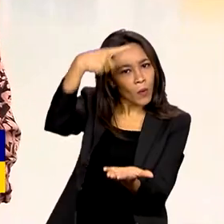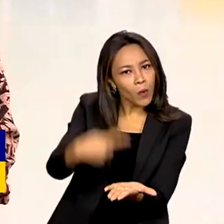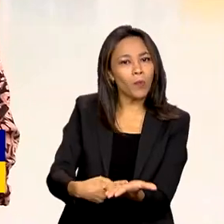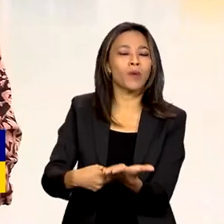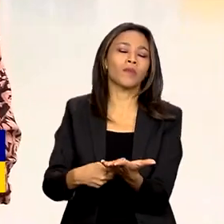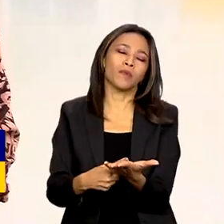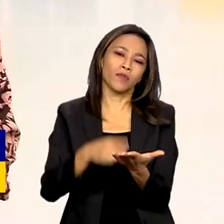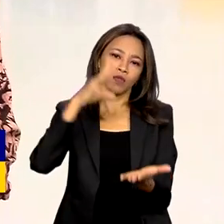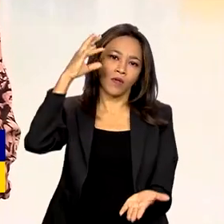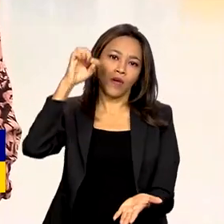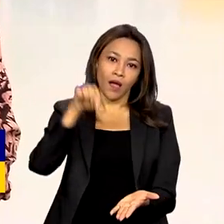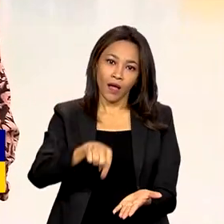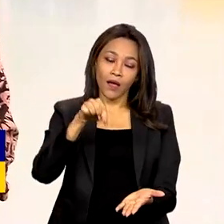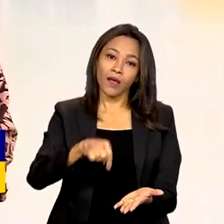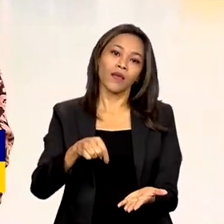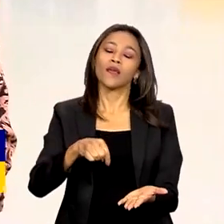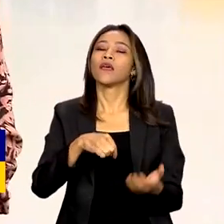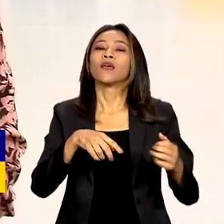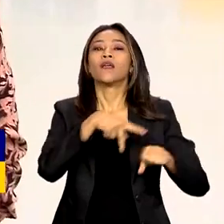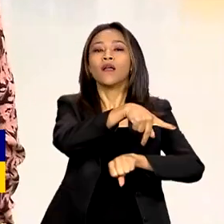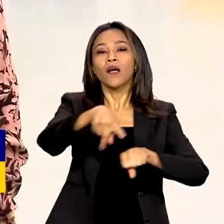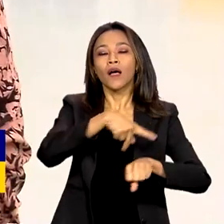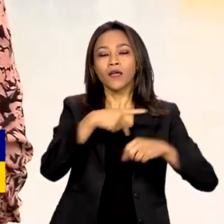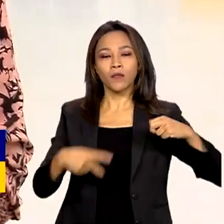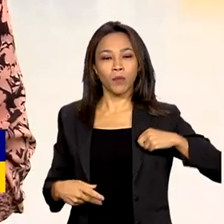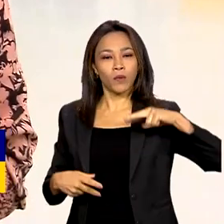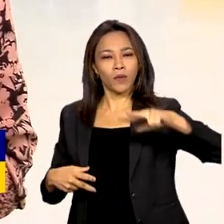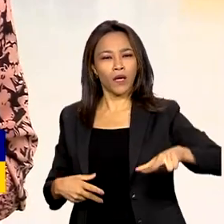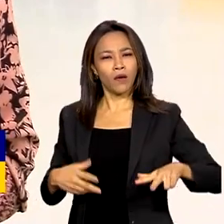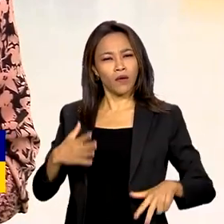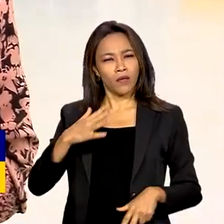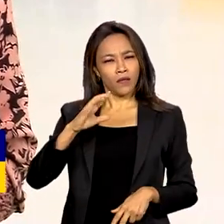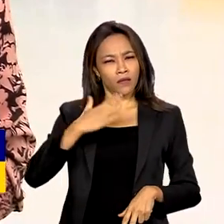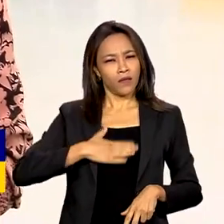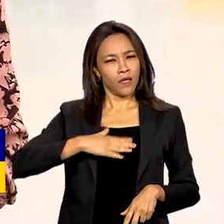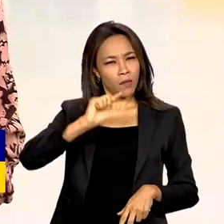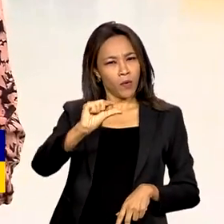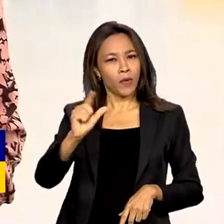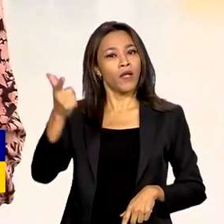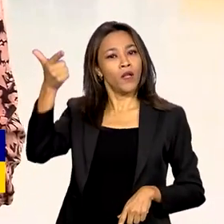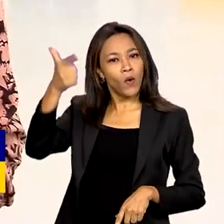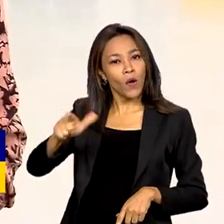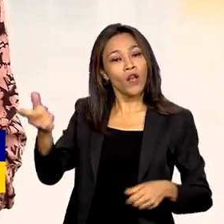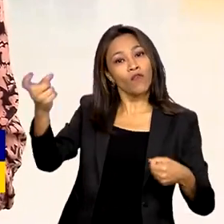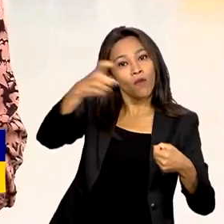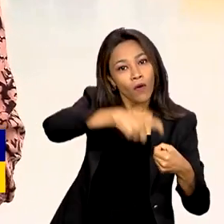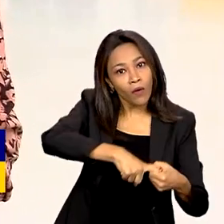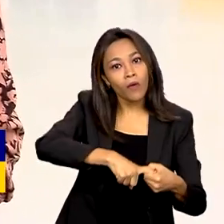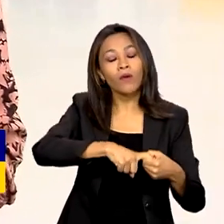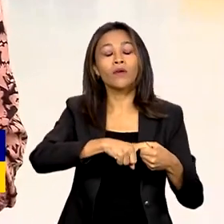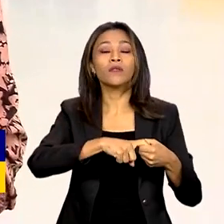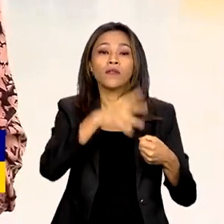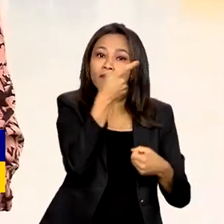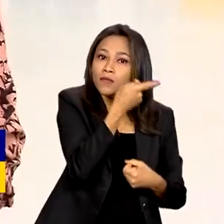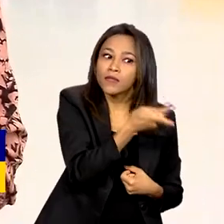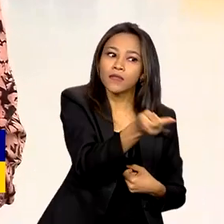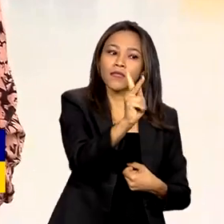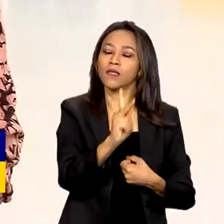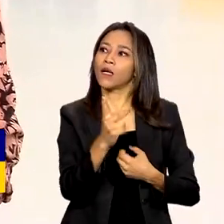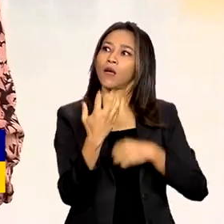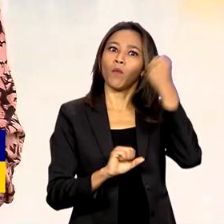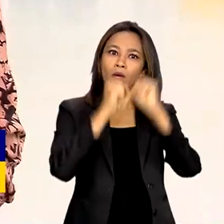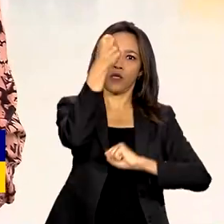aqui em Portugal. Ele retorna logo mais aqui para Lisboa, onde visita a indústria